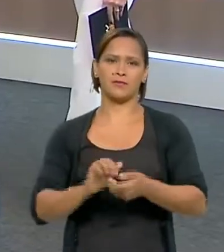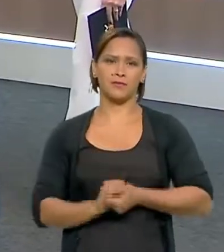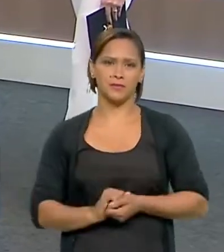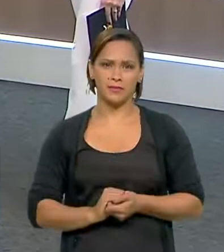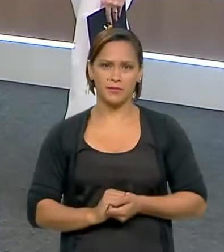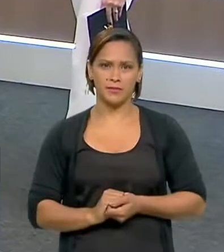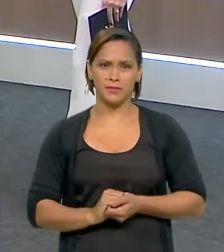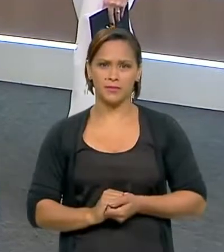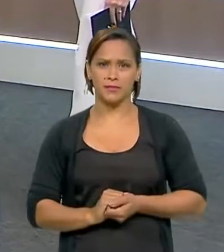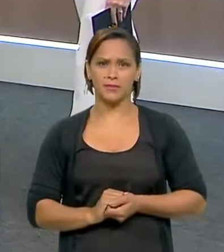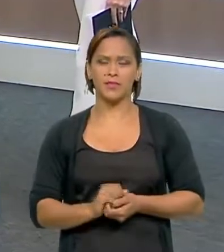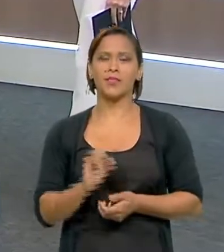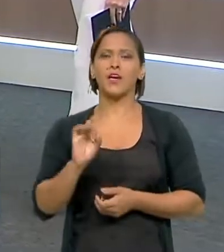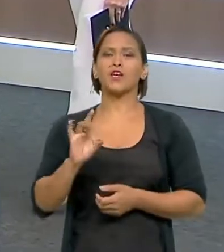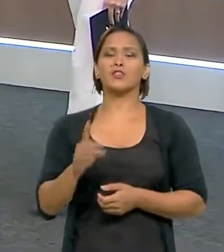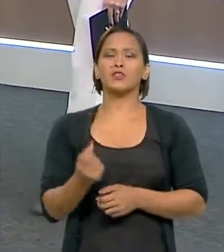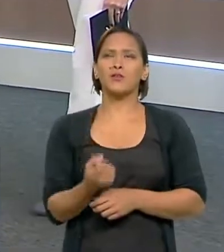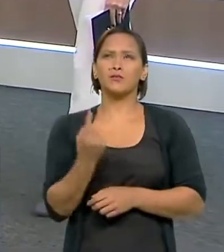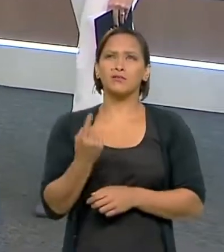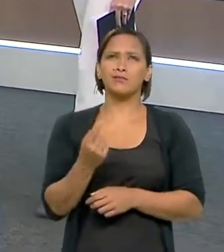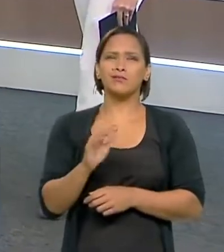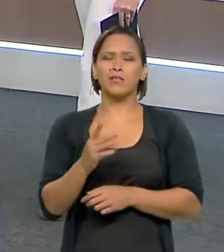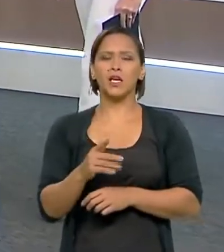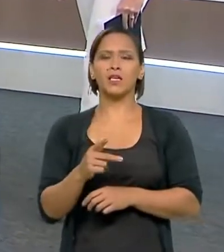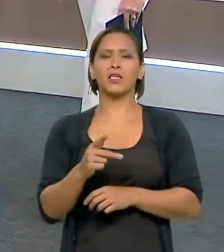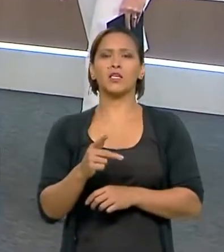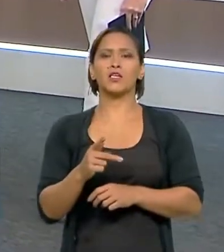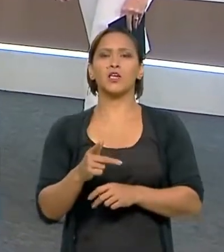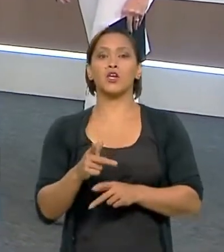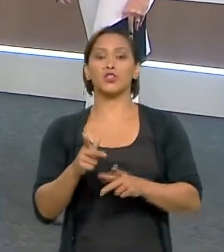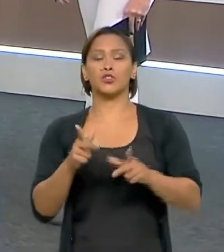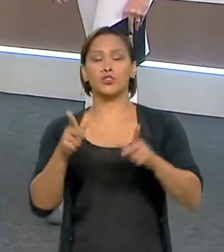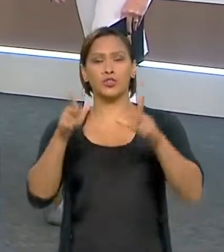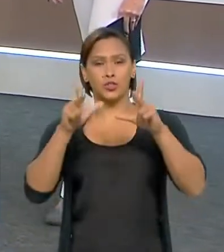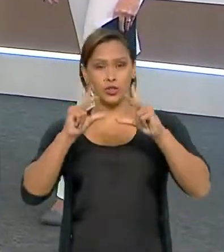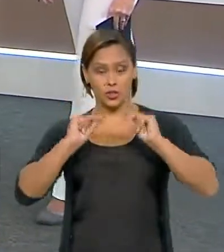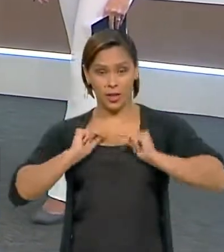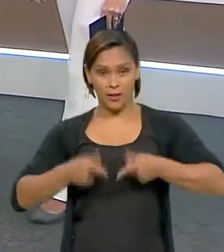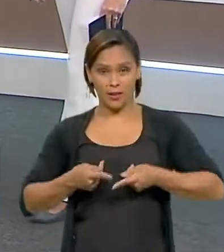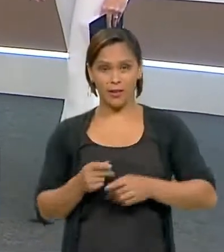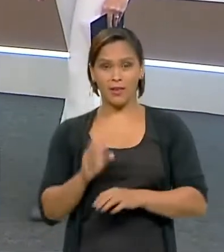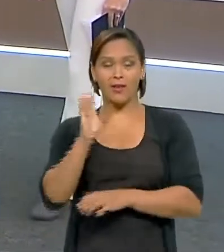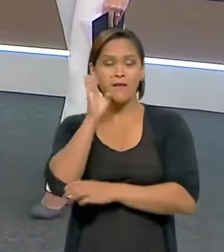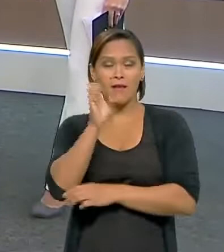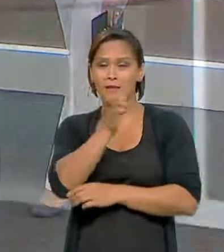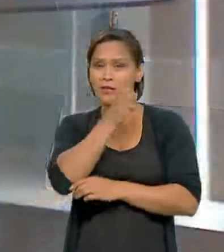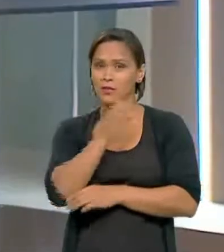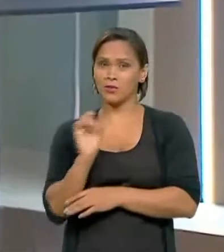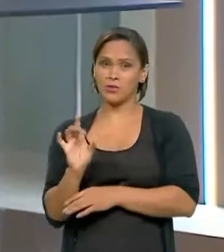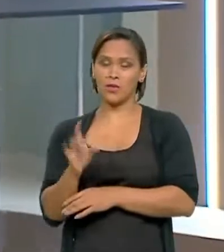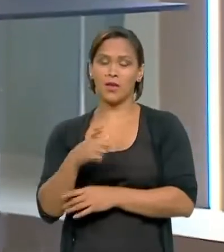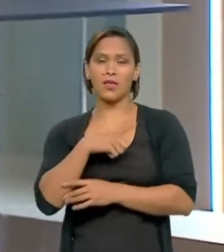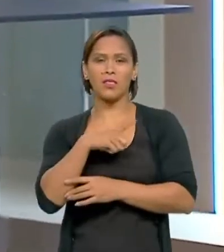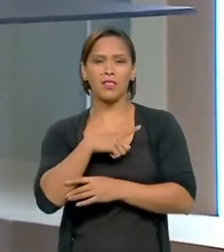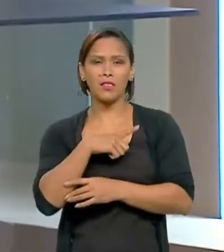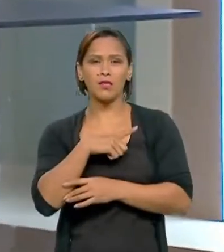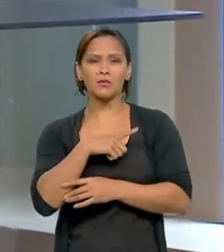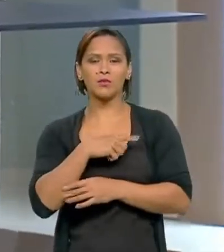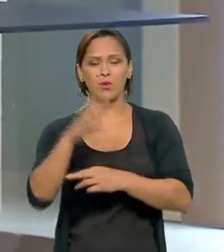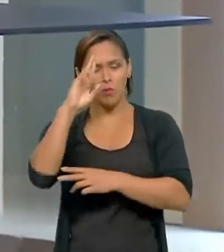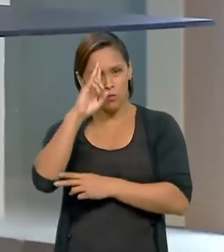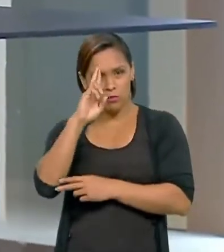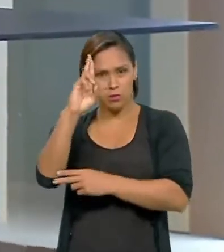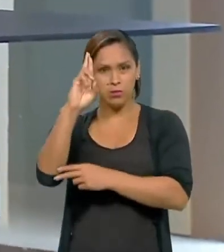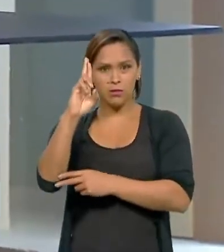e só não fazem fronteira com o Brasil, Chile e o Equador e nós temos obrigação